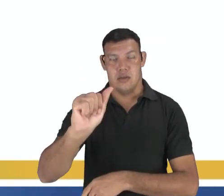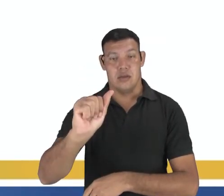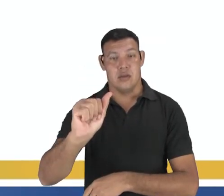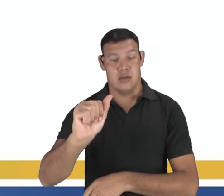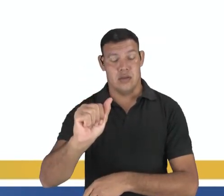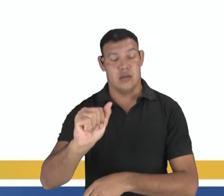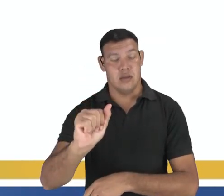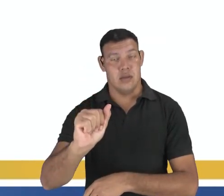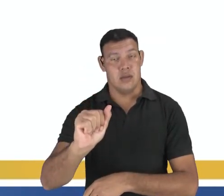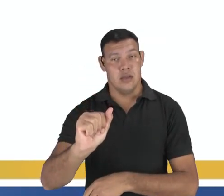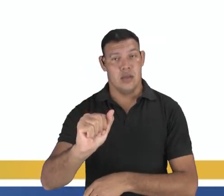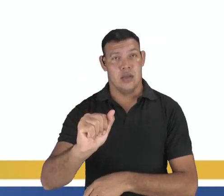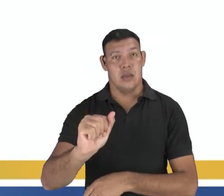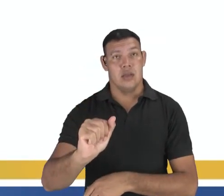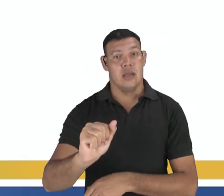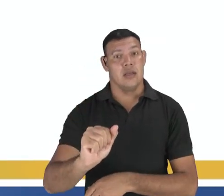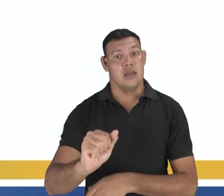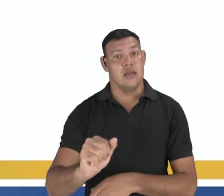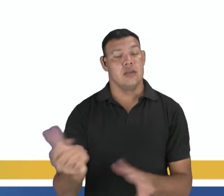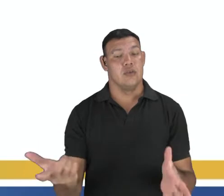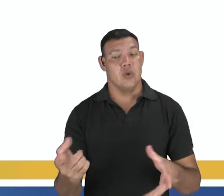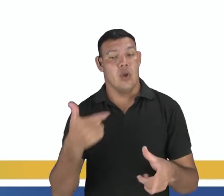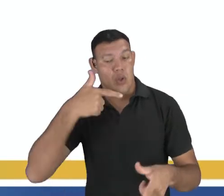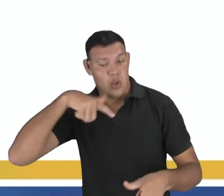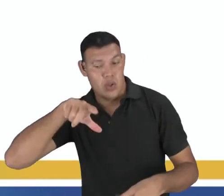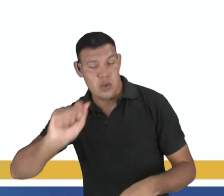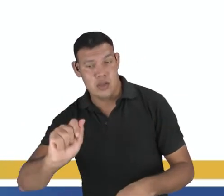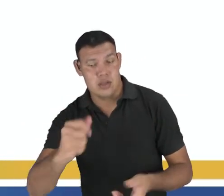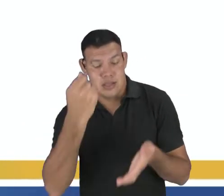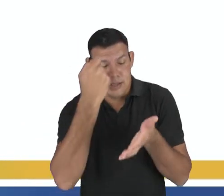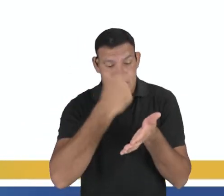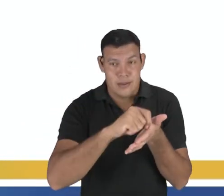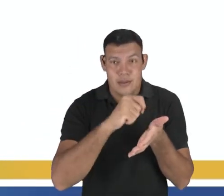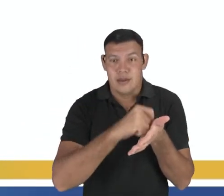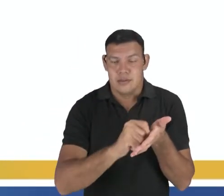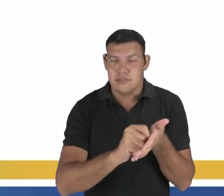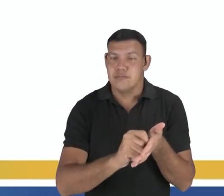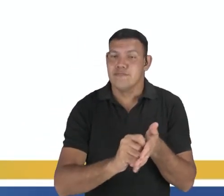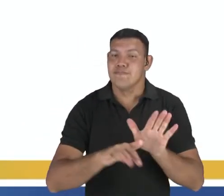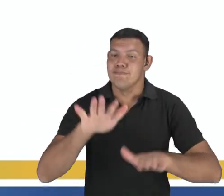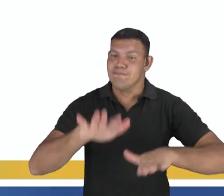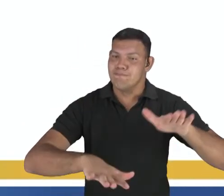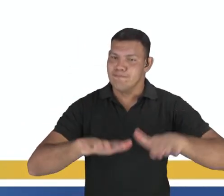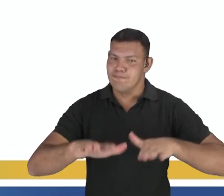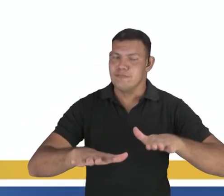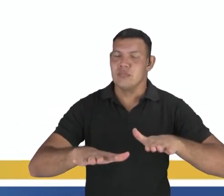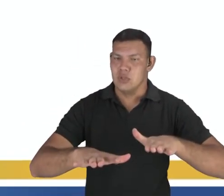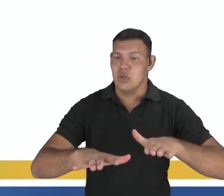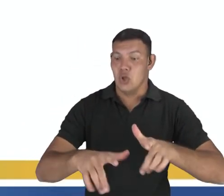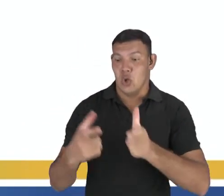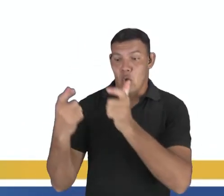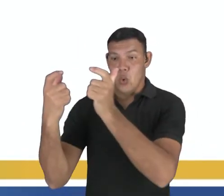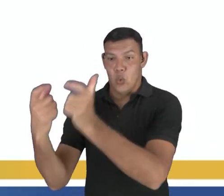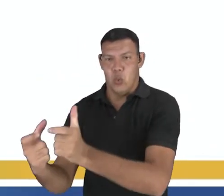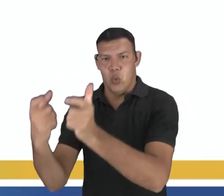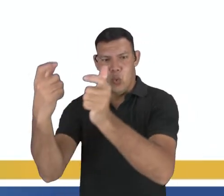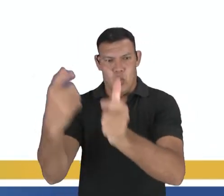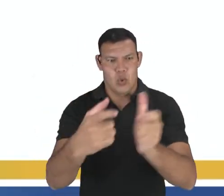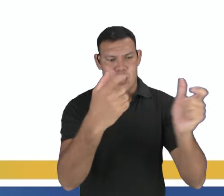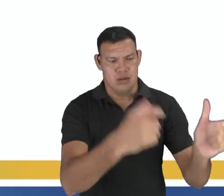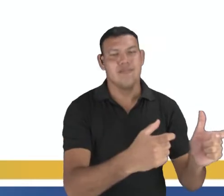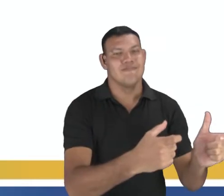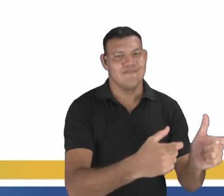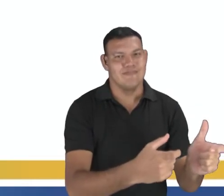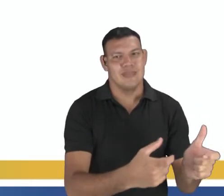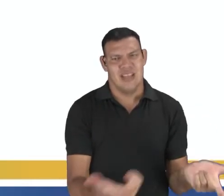adequar a sua linguagem, a sua escrita de acordo com a situação. Ou seja, você não